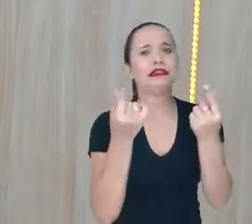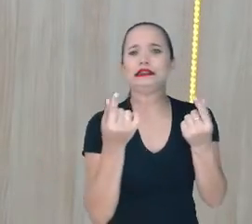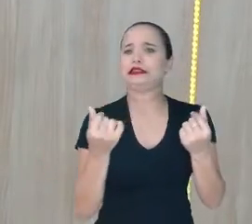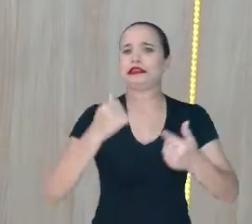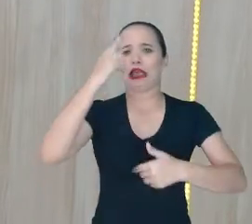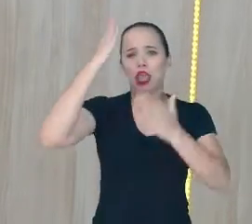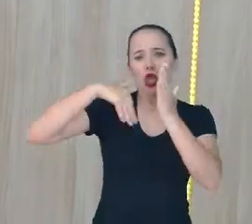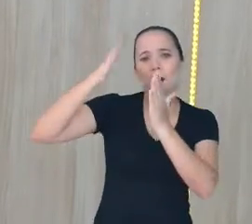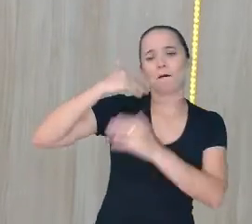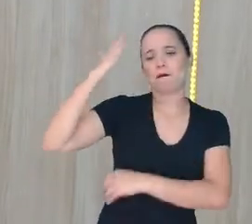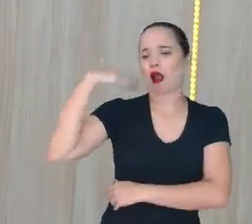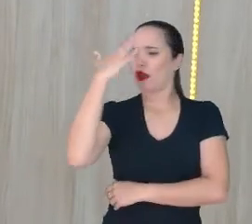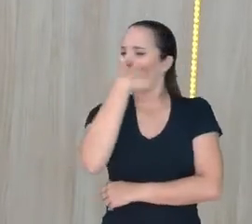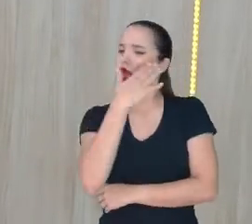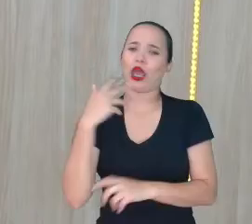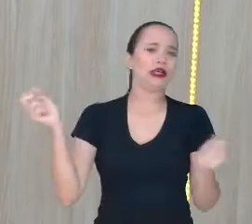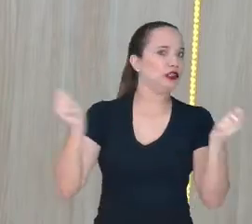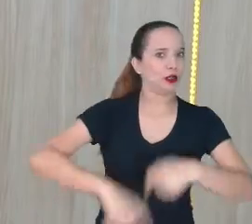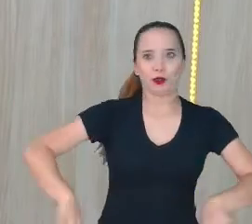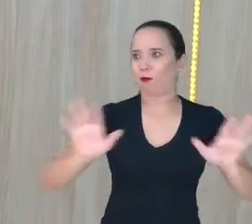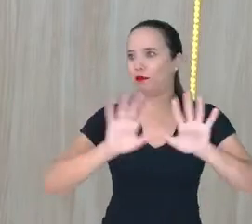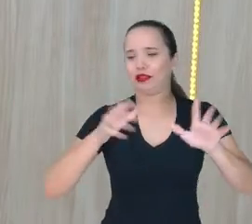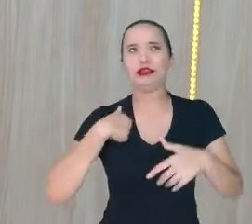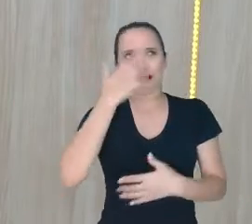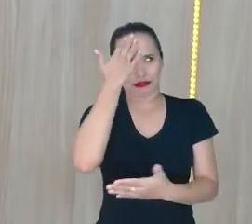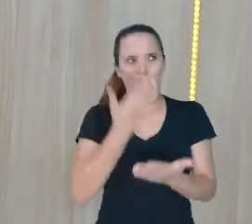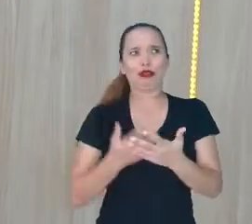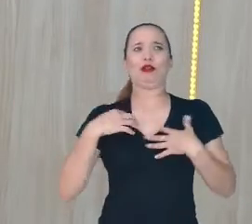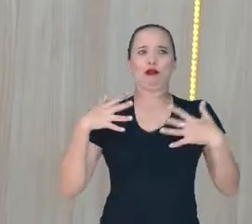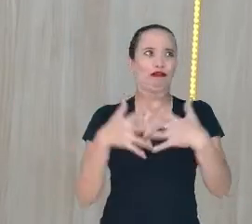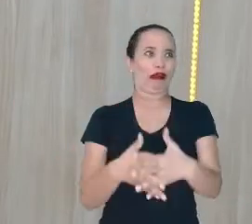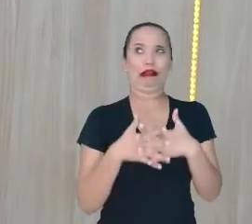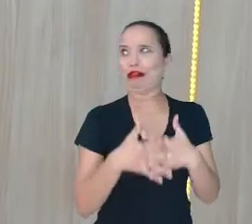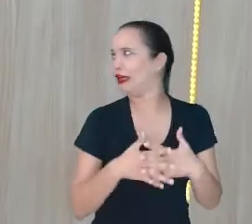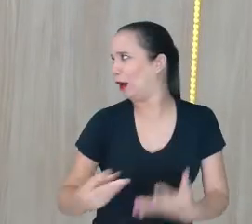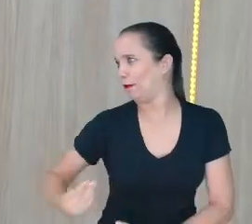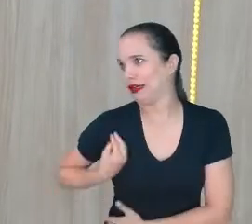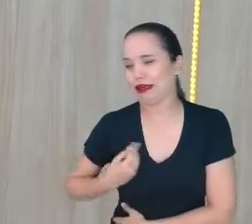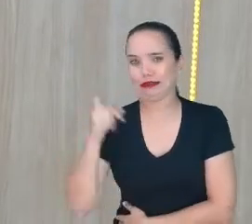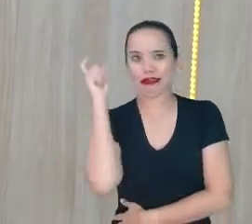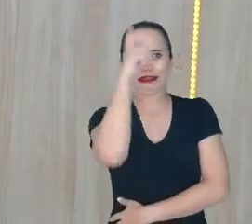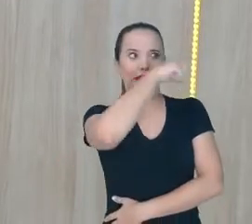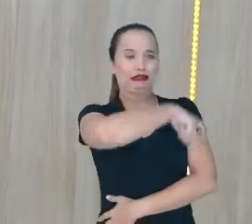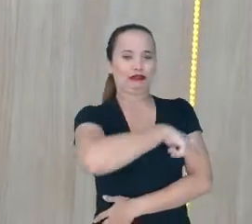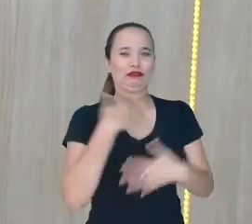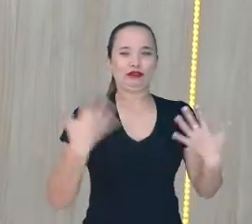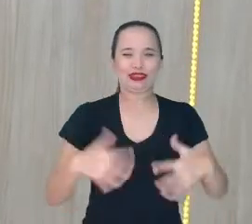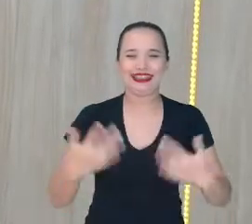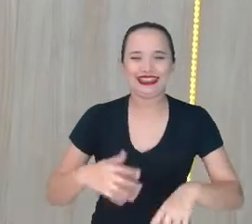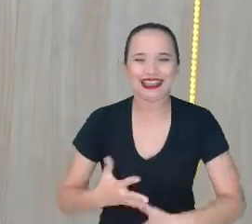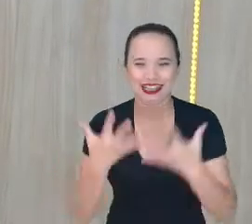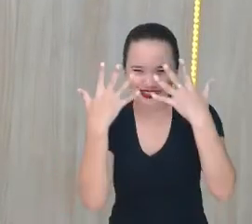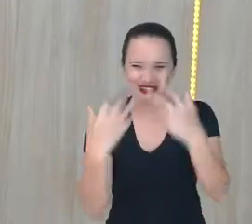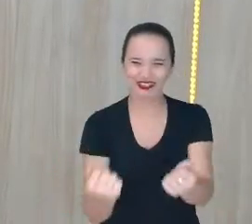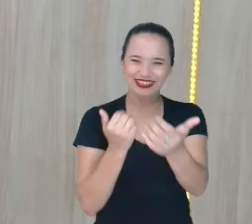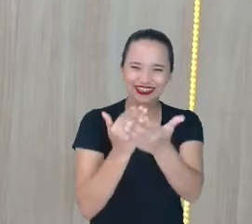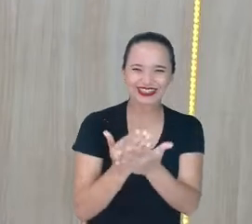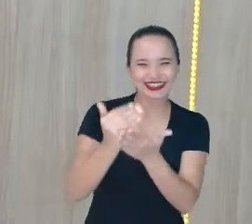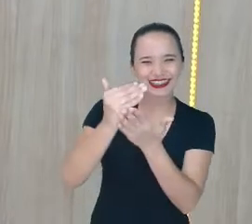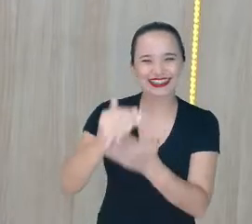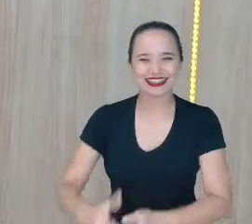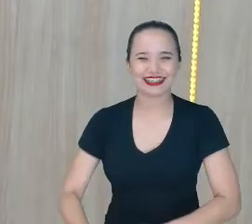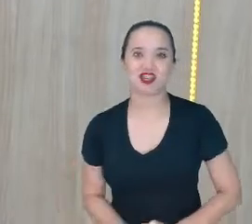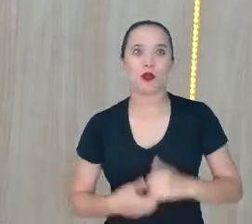já é linda Eu vou me complicar Com isso Tá vendo? Mas aí Vamos embora Não